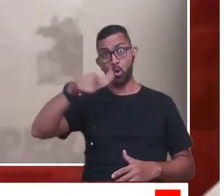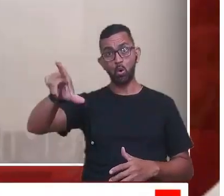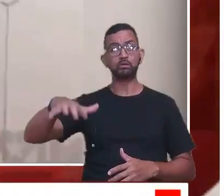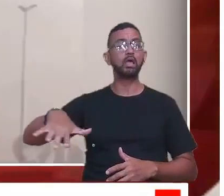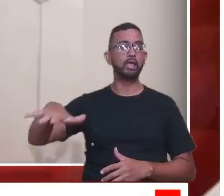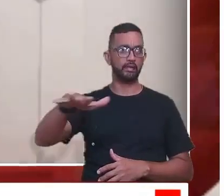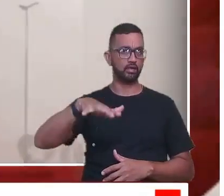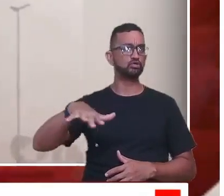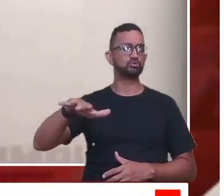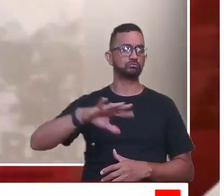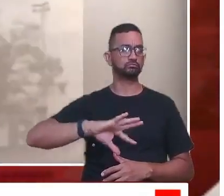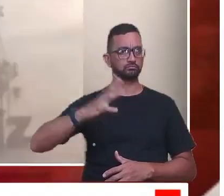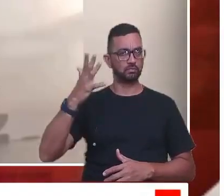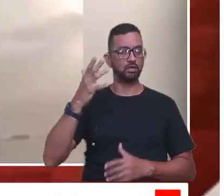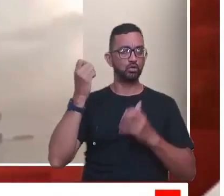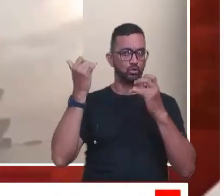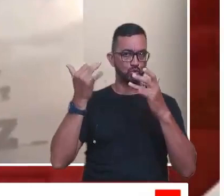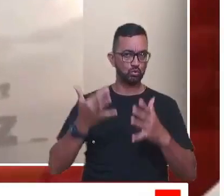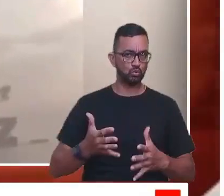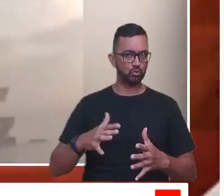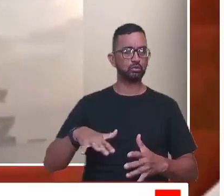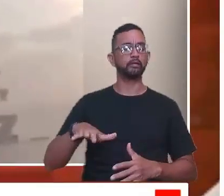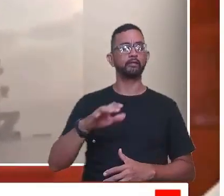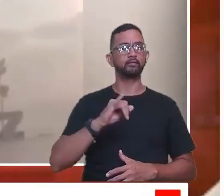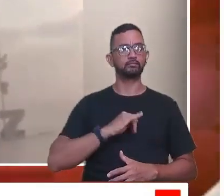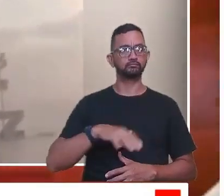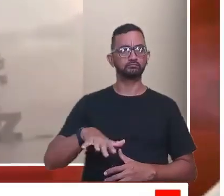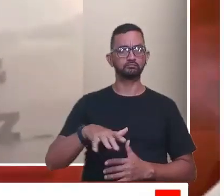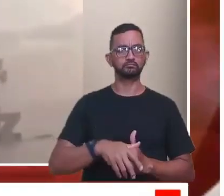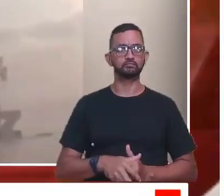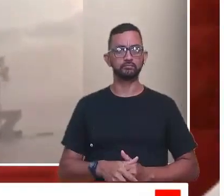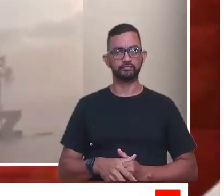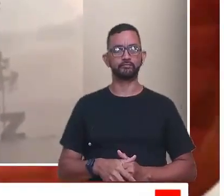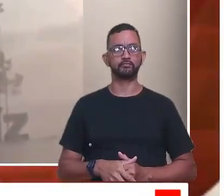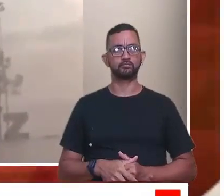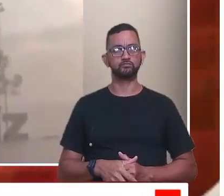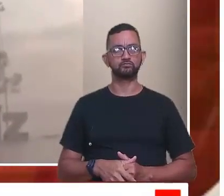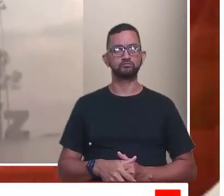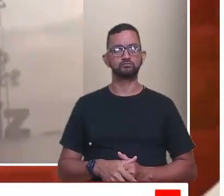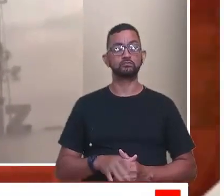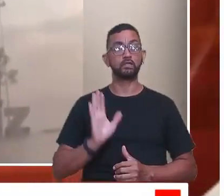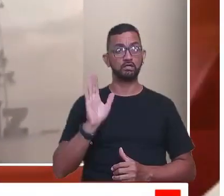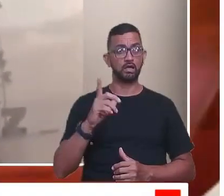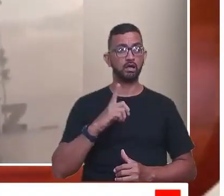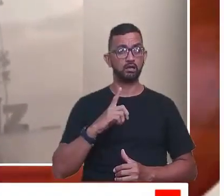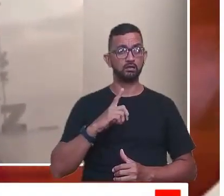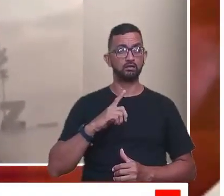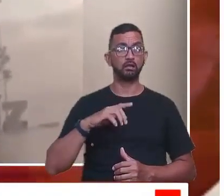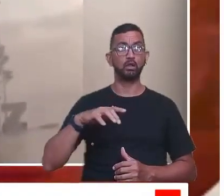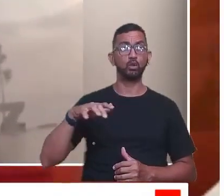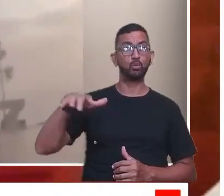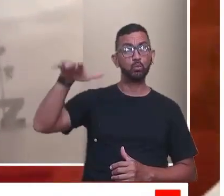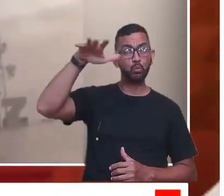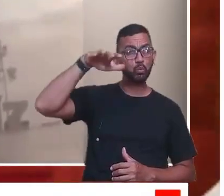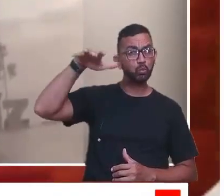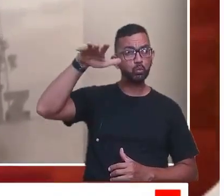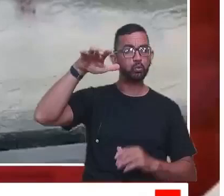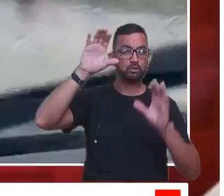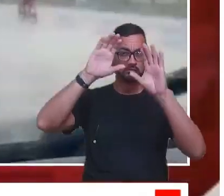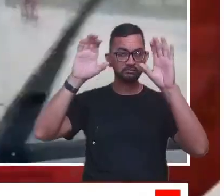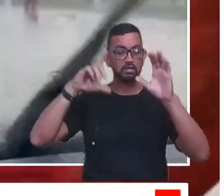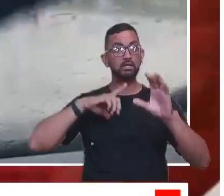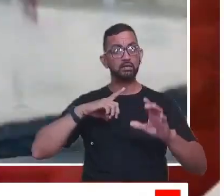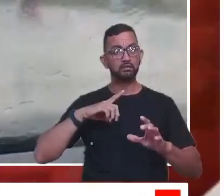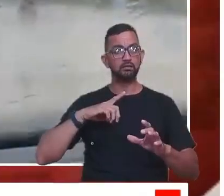Se você for de outra região, aconteceu tudo isso no fim de semana aqui na cidade. Mônica, olha só, segundo também o Núcleo de Meteorologia da